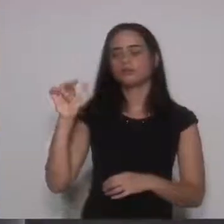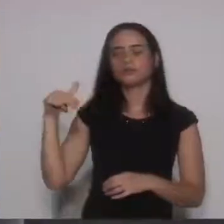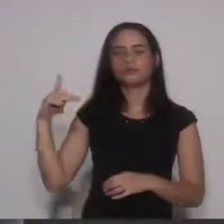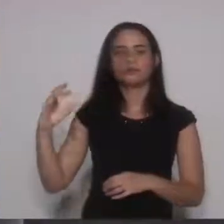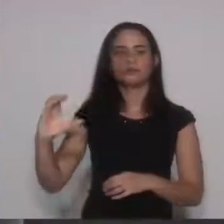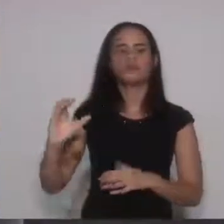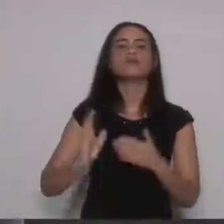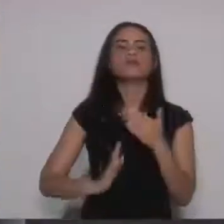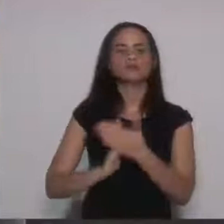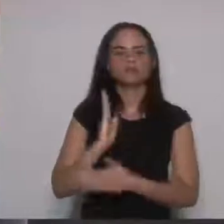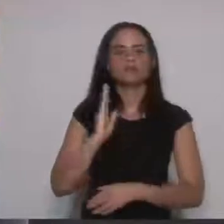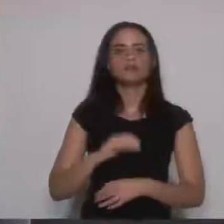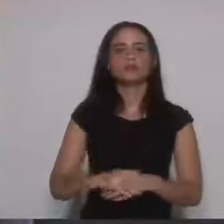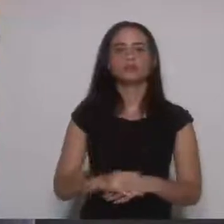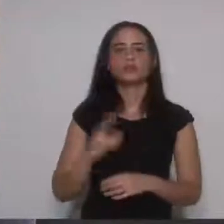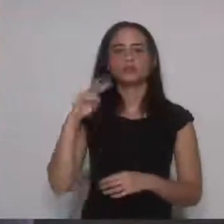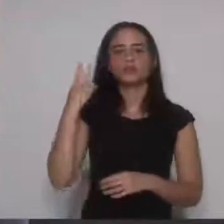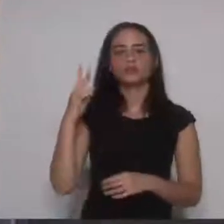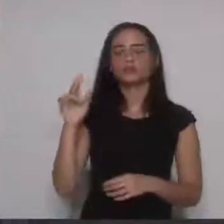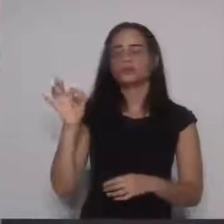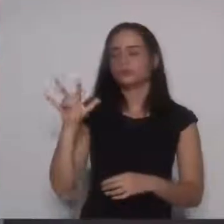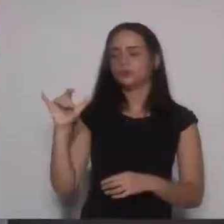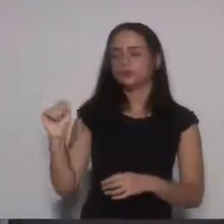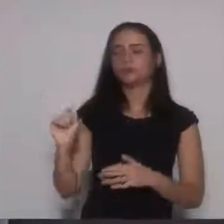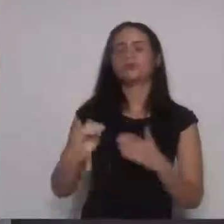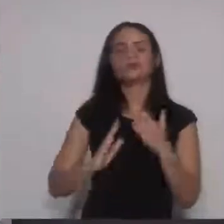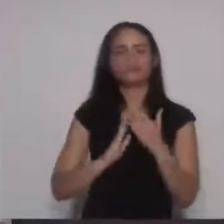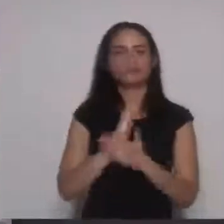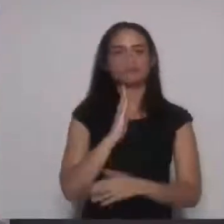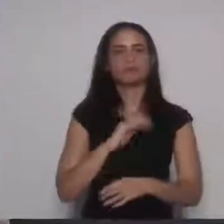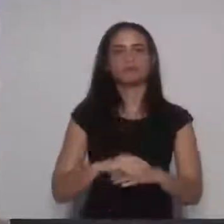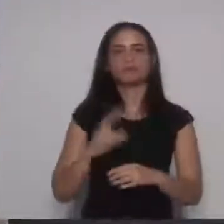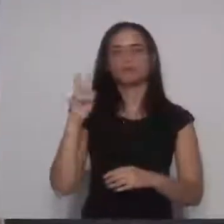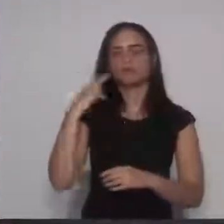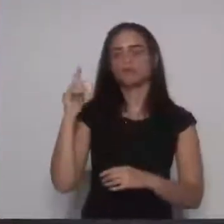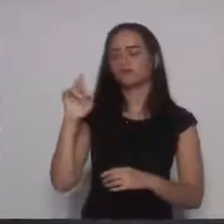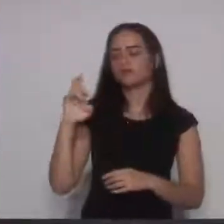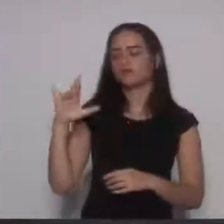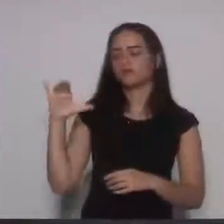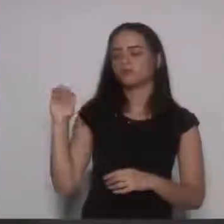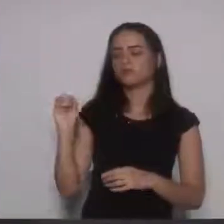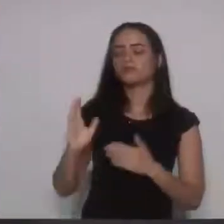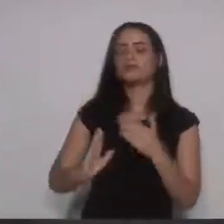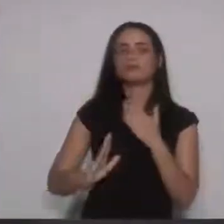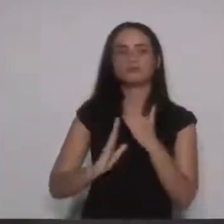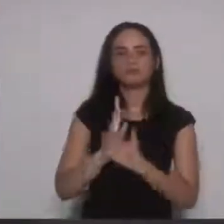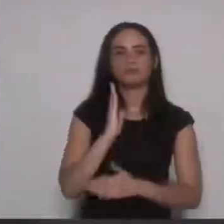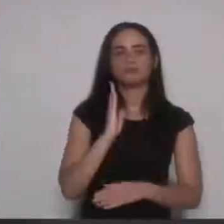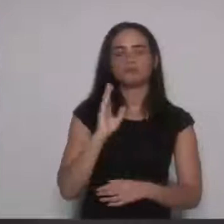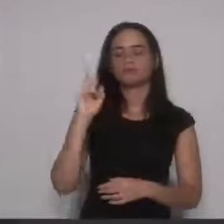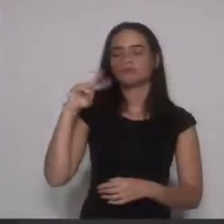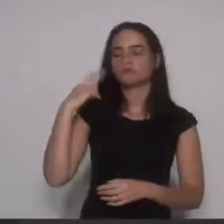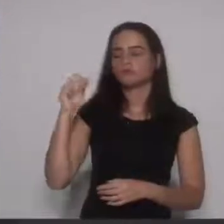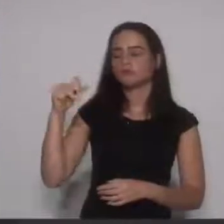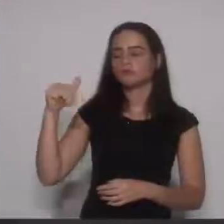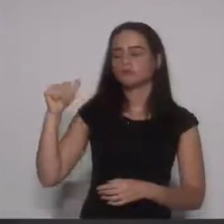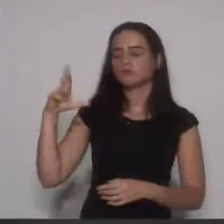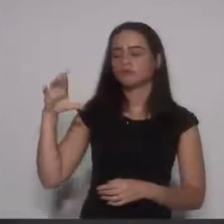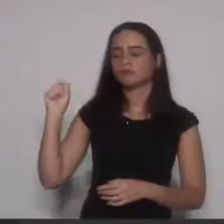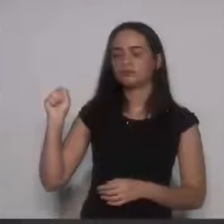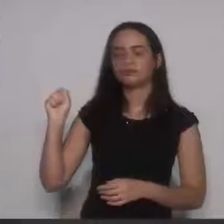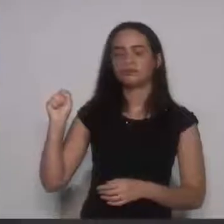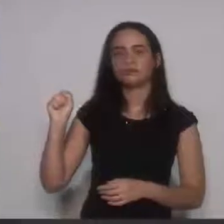Aprovo. Vereador Flávio Pitar. Aprovo. Vereador Geraldinho Cambossu. Aprovo. Vereador Marcos Ferraz.